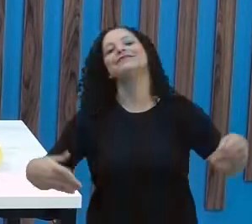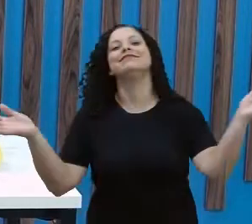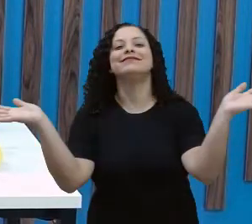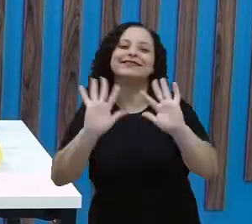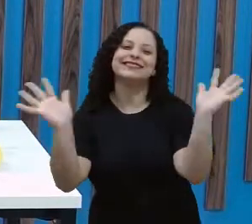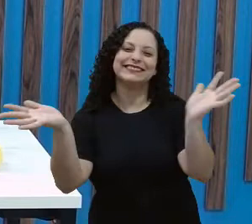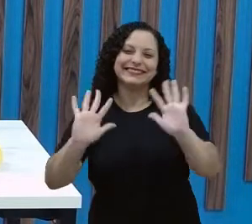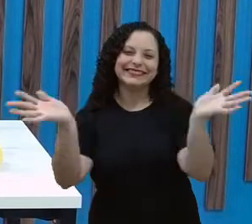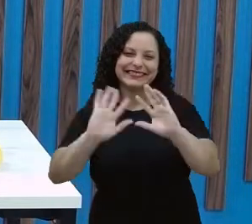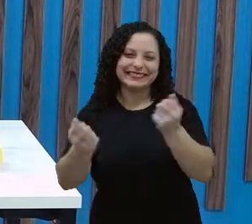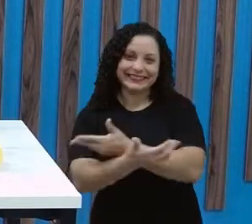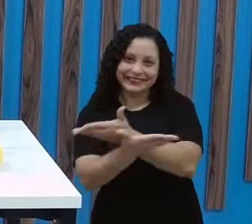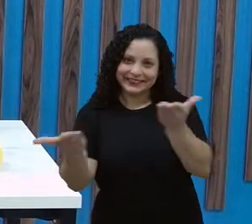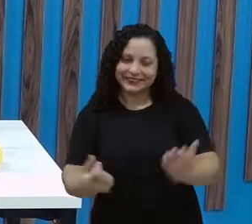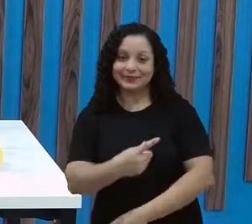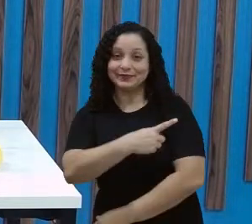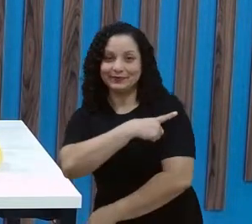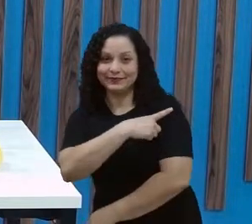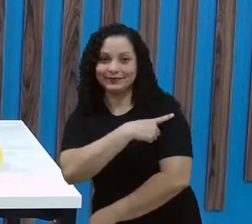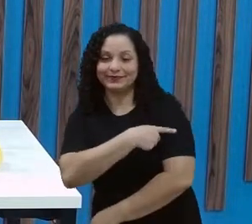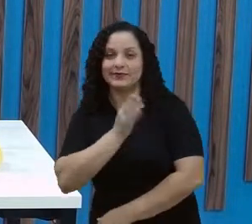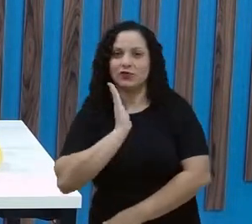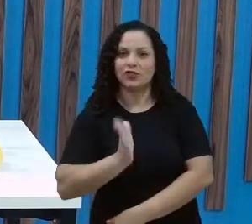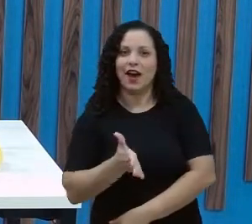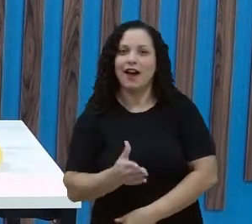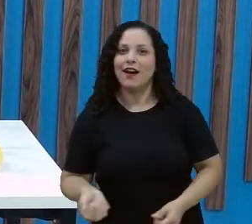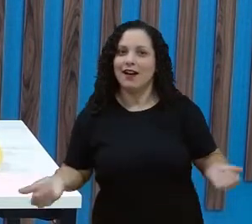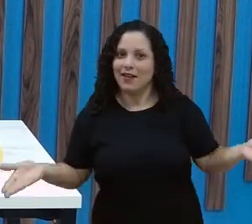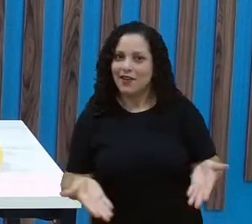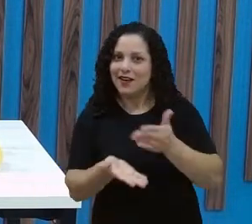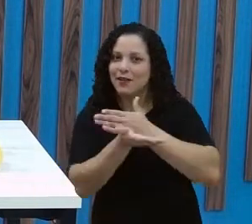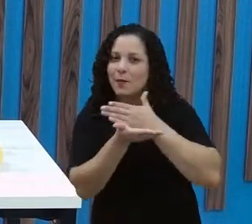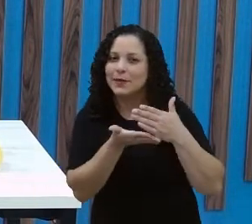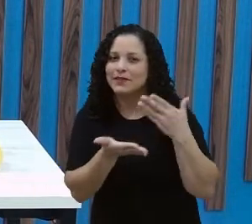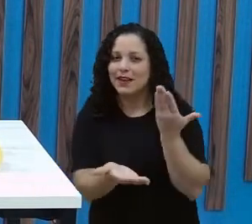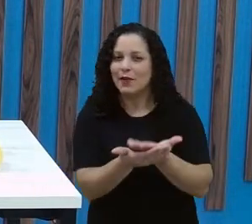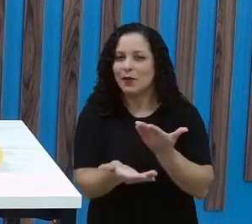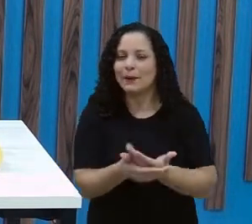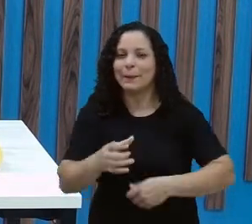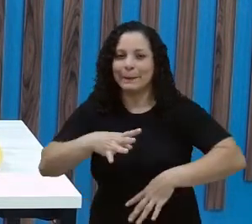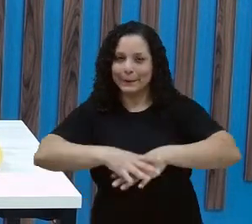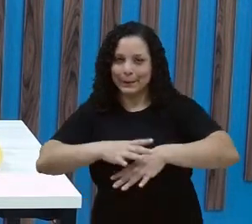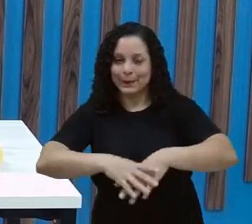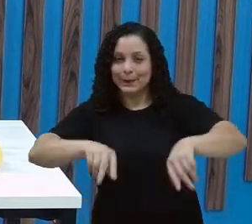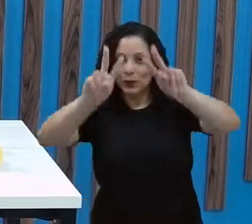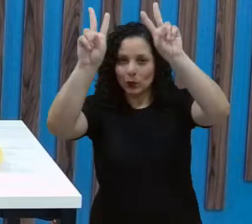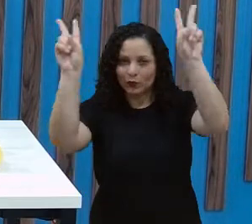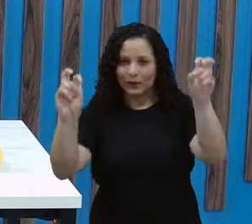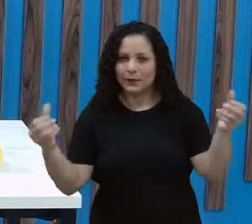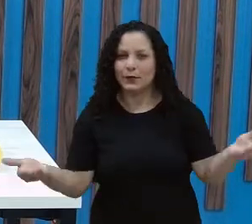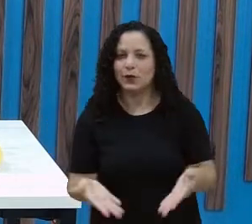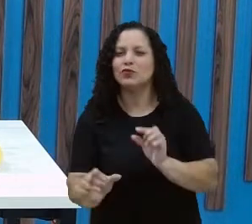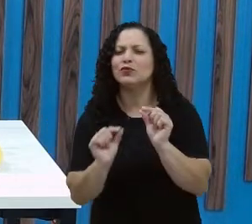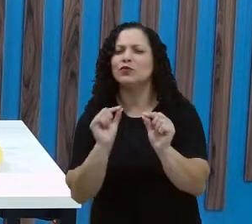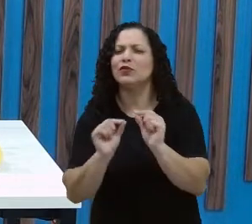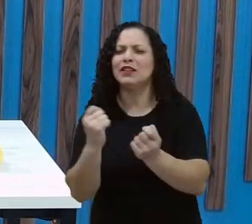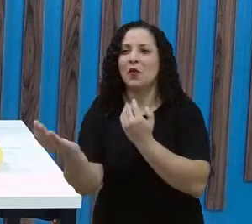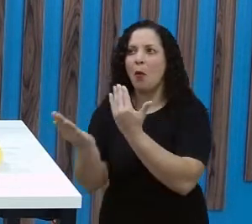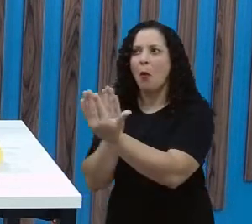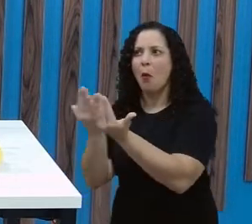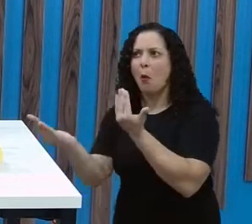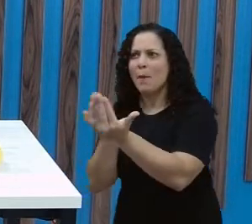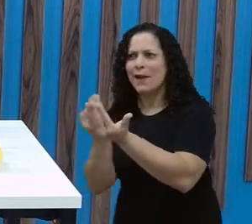Olá, turminha do primeiro ano! Preparados para mais uma aulinha de matemática, o tema da nossa aula de hoje é comparando